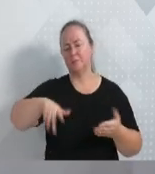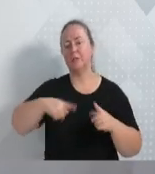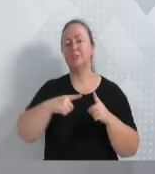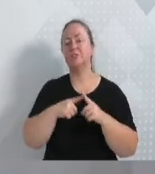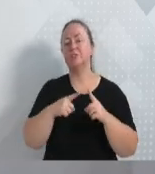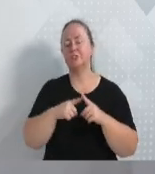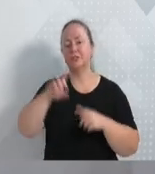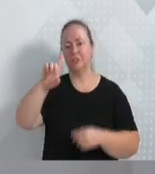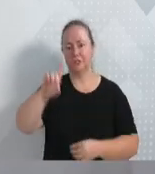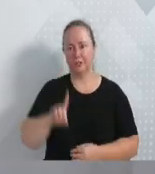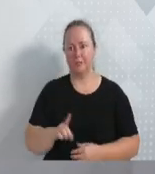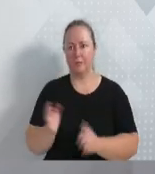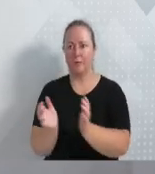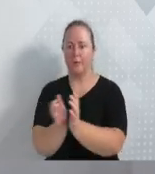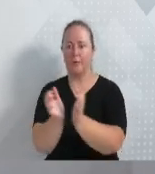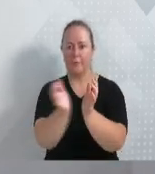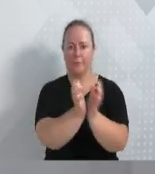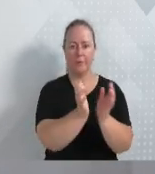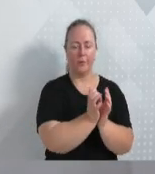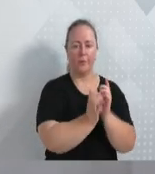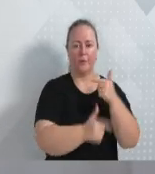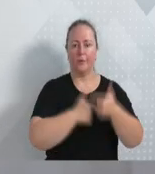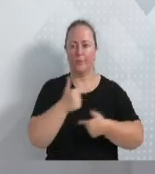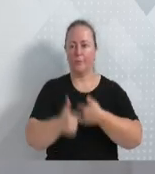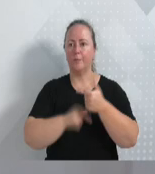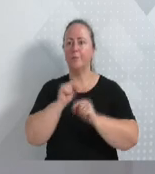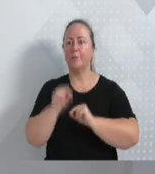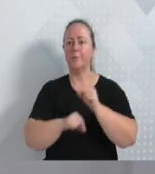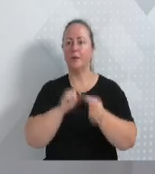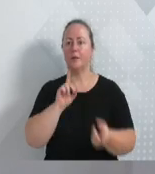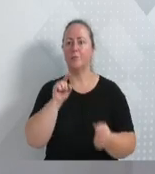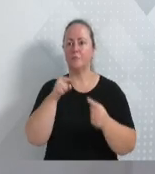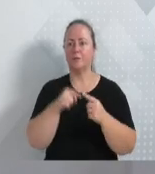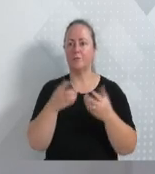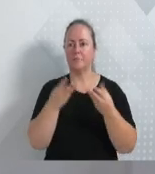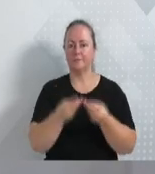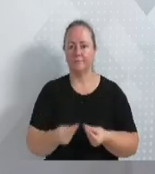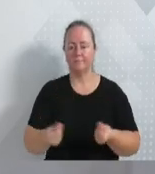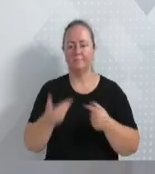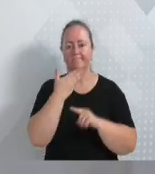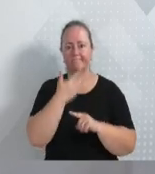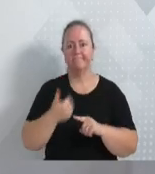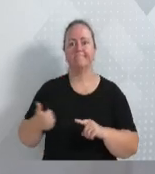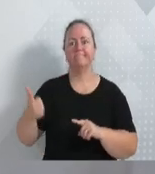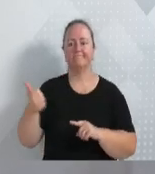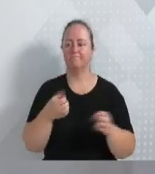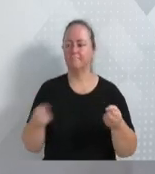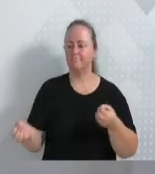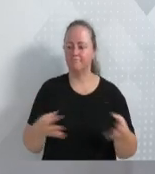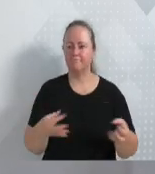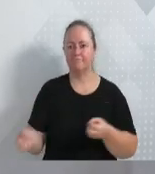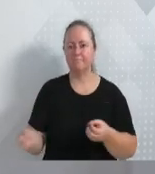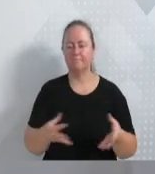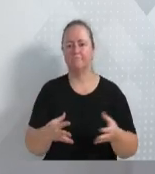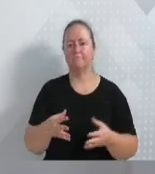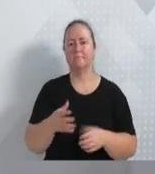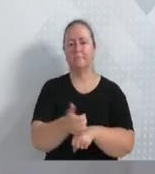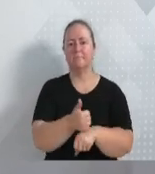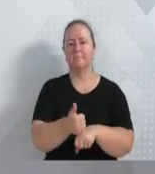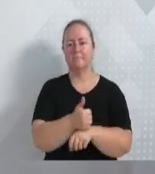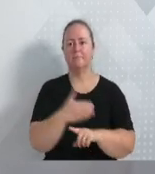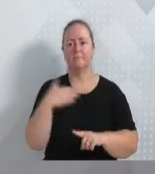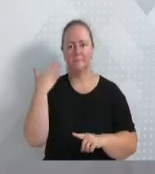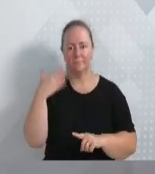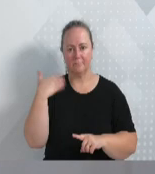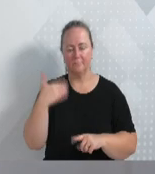Esses grupos de trabalho, eles visam buscar aperfeiçoamento e atualização para os profissionais advogados, por meio de